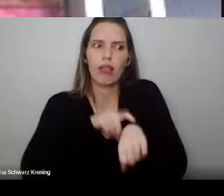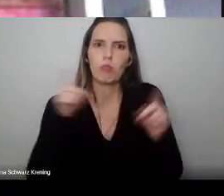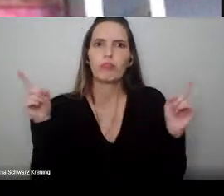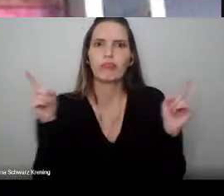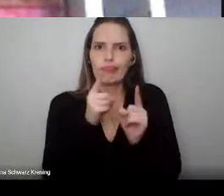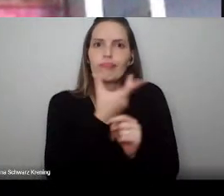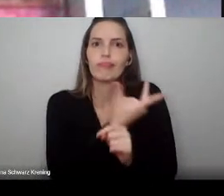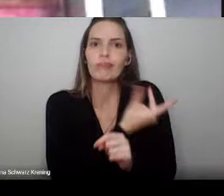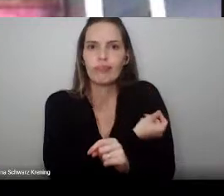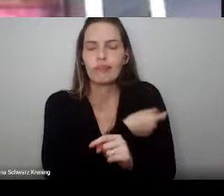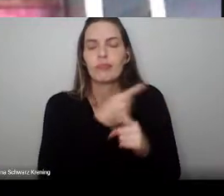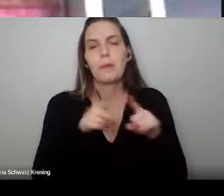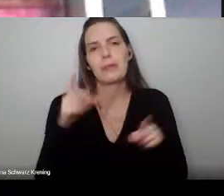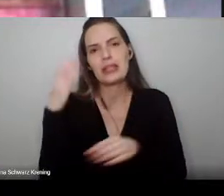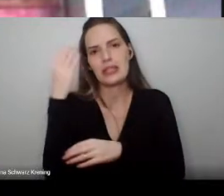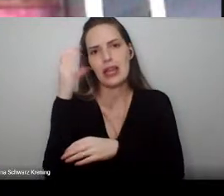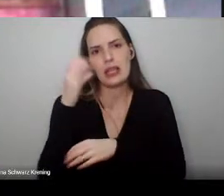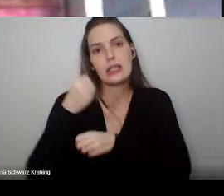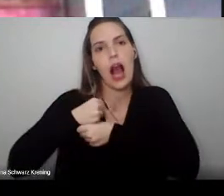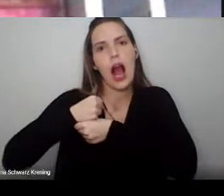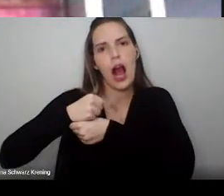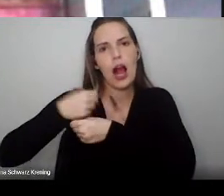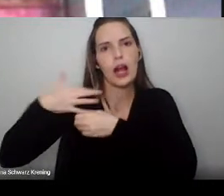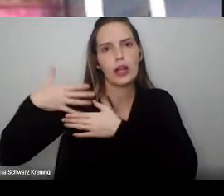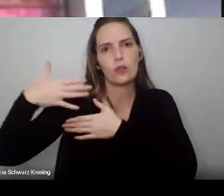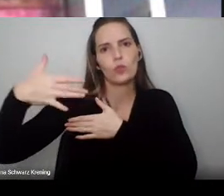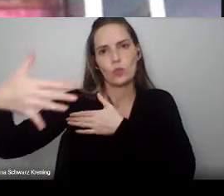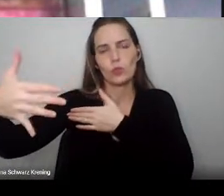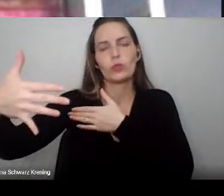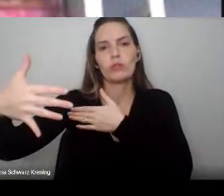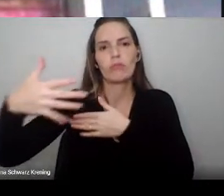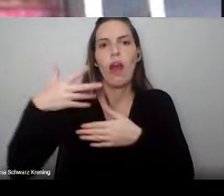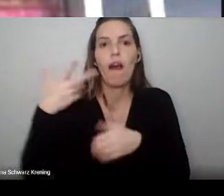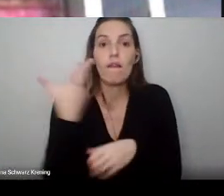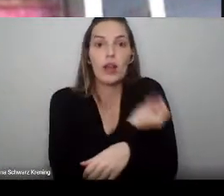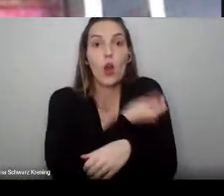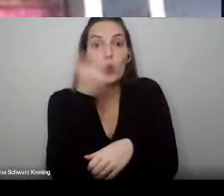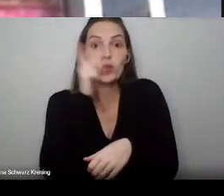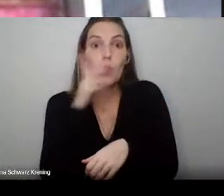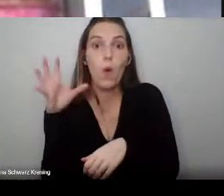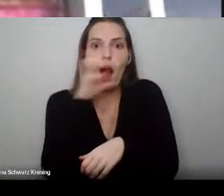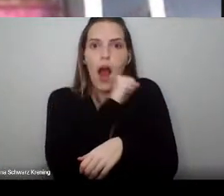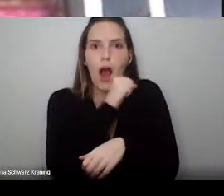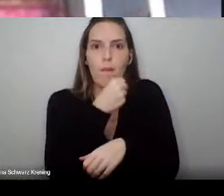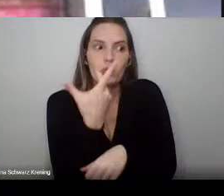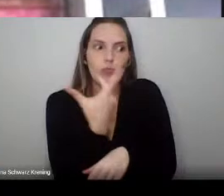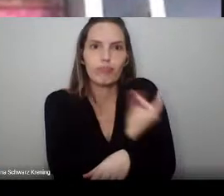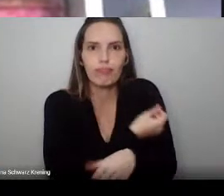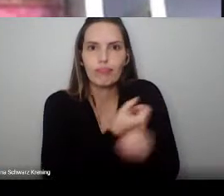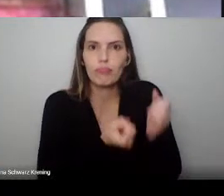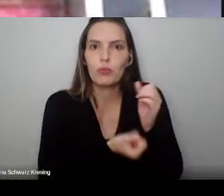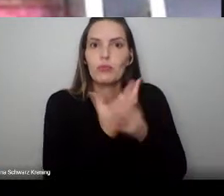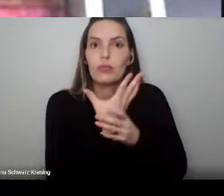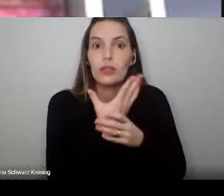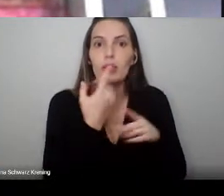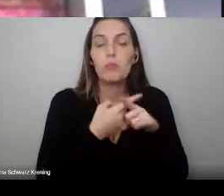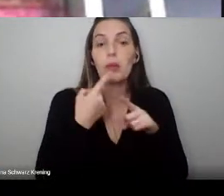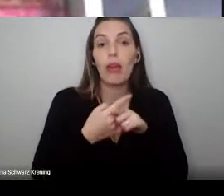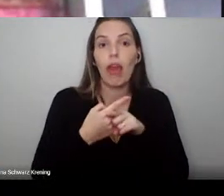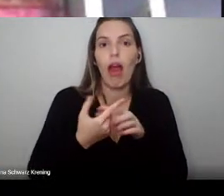muitos anos. Então, ela foi construída muito rapidamente porque existem pesquisas de mais de 10 anos sobre isso. Então,